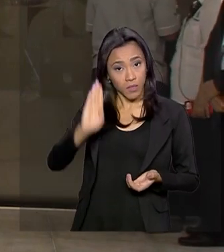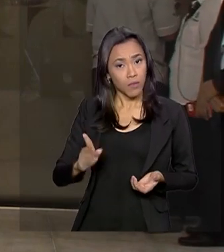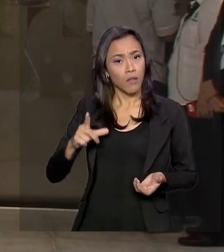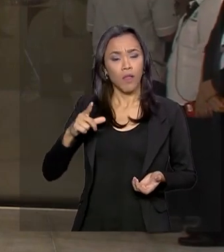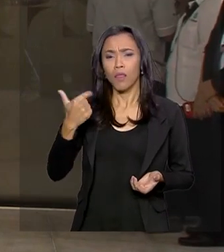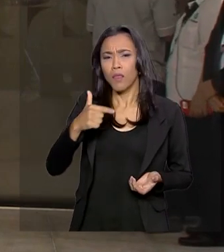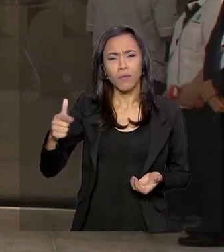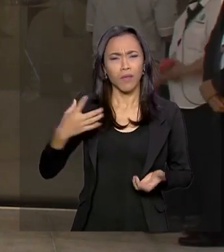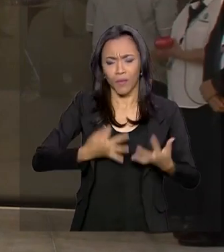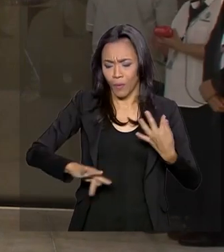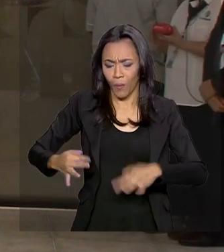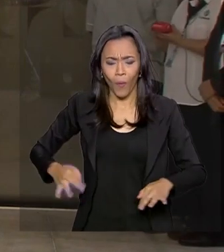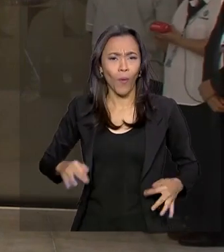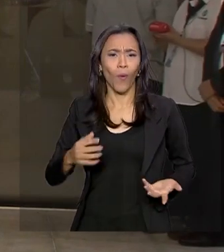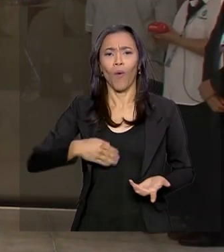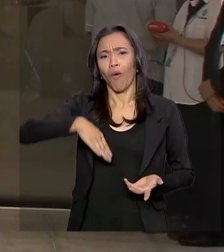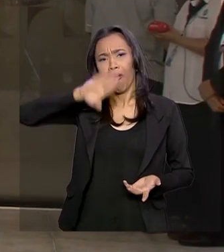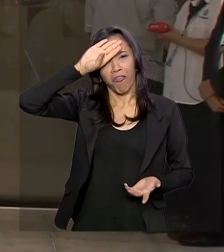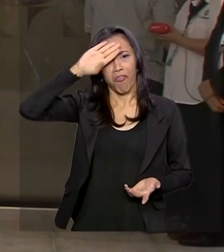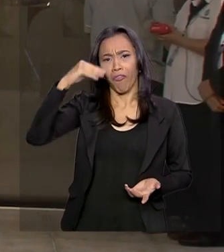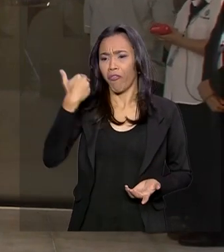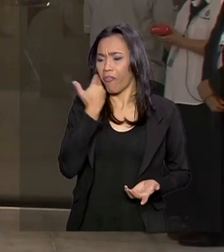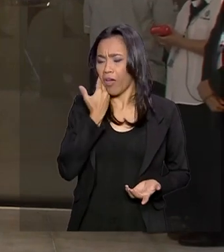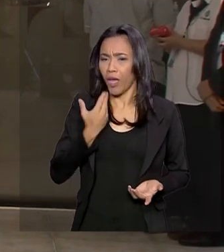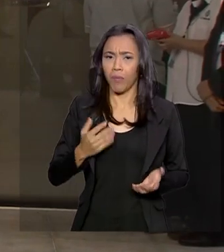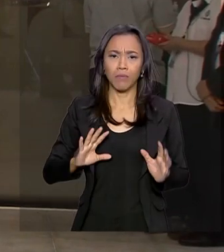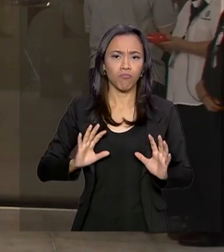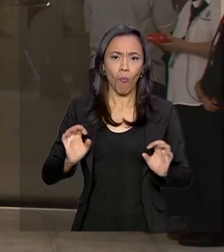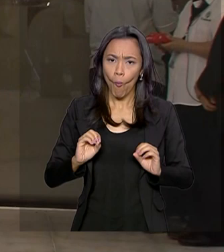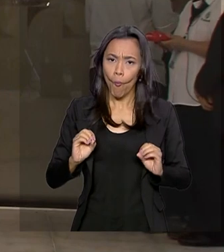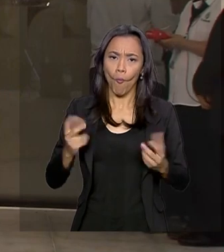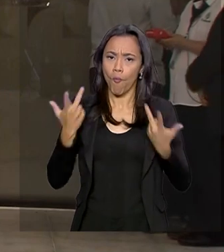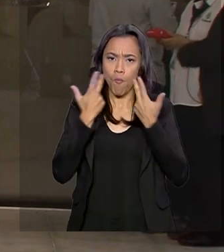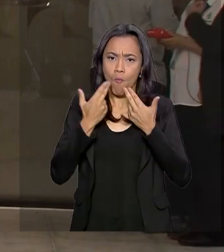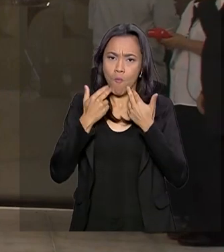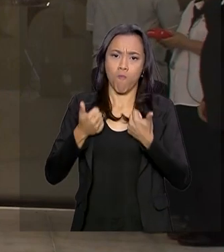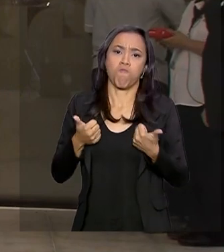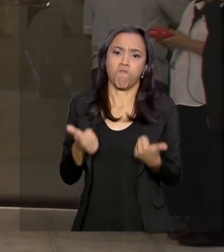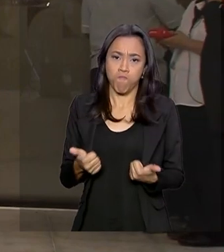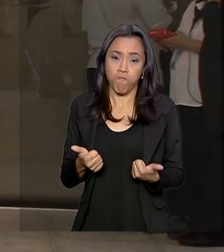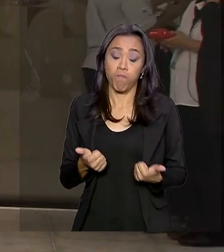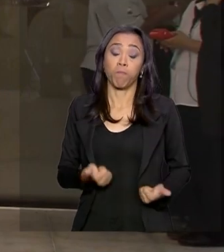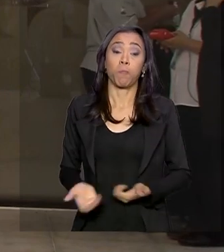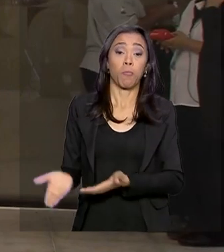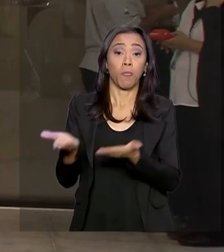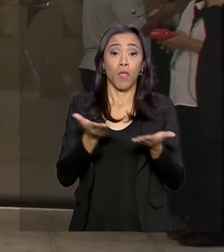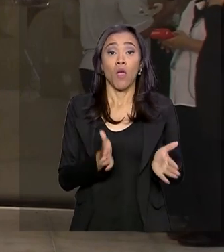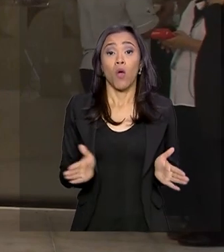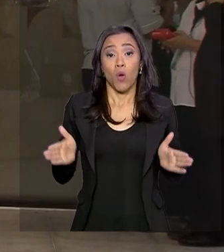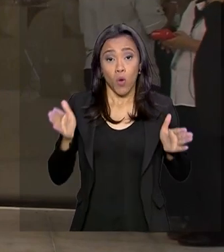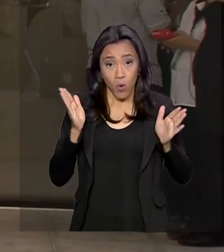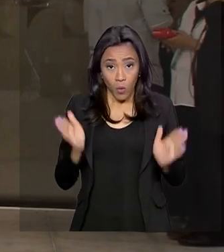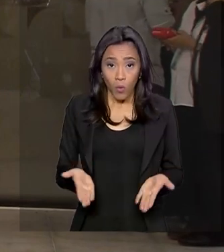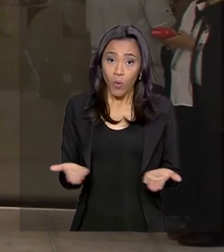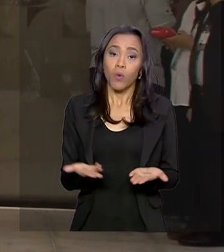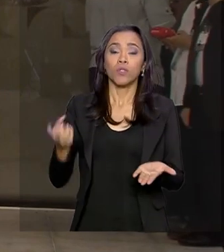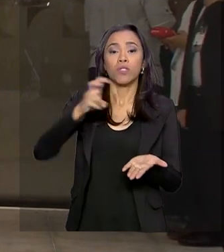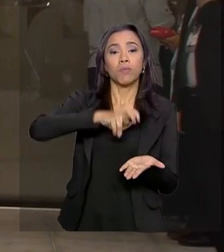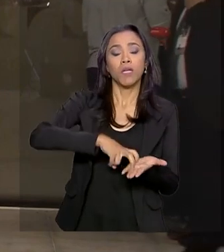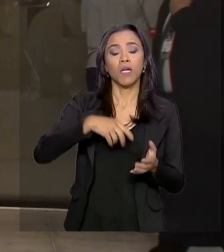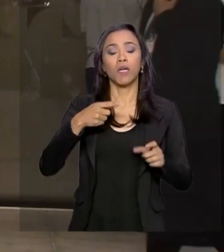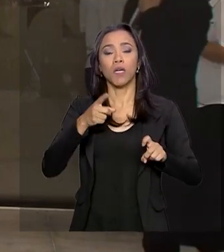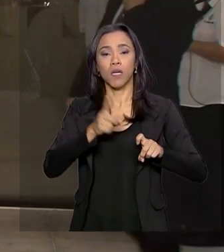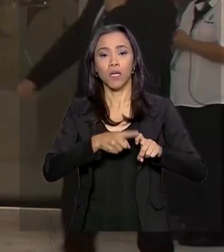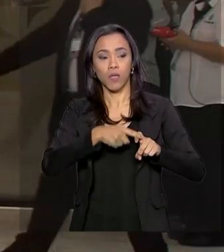sem febre e sem disfunções orgânicas. Agora, pela manhã, o cirurgião, chefe do hospital que cuida do